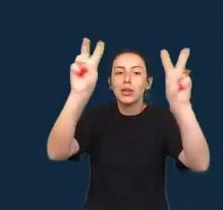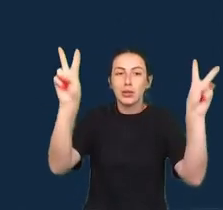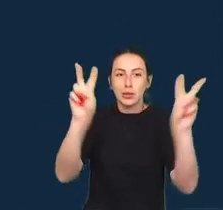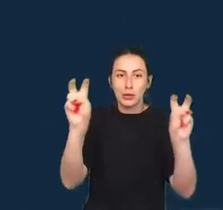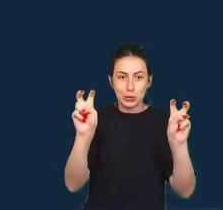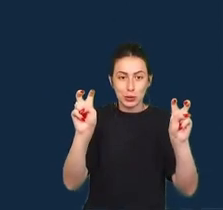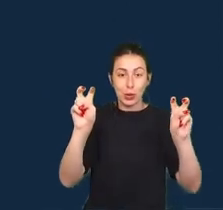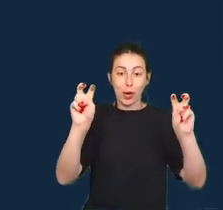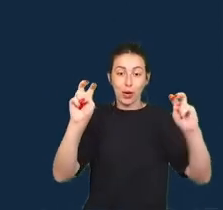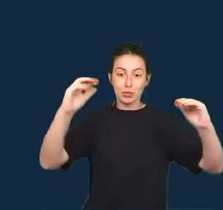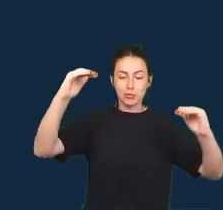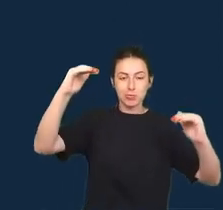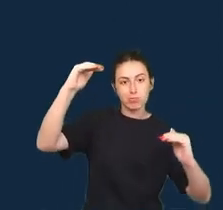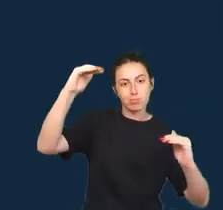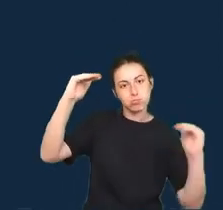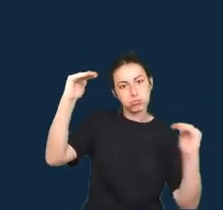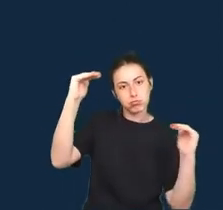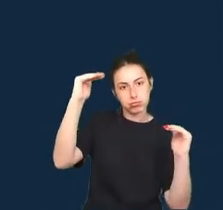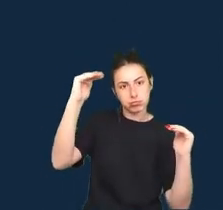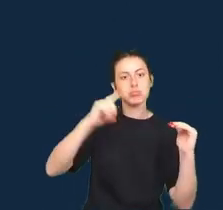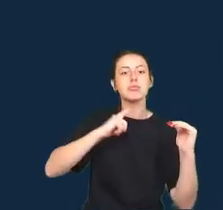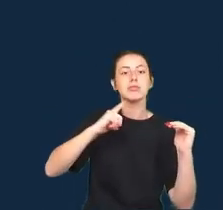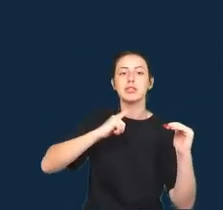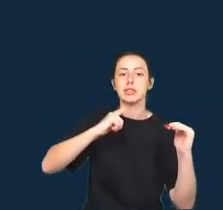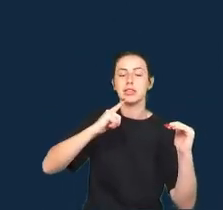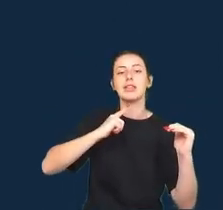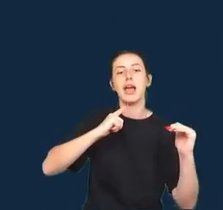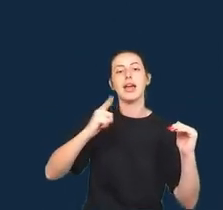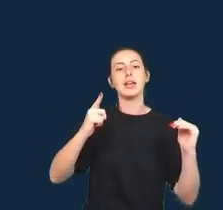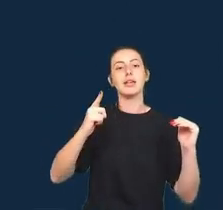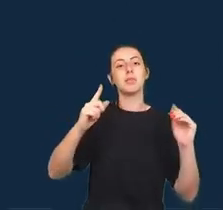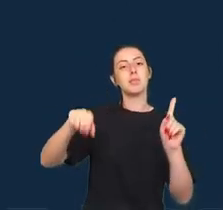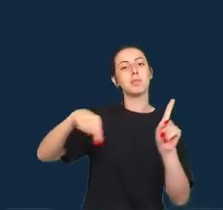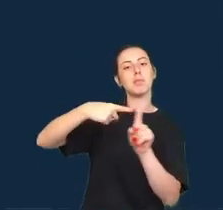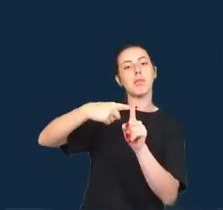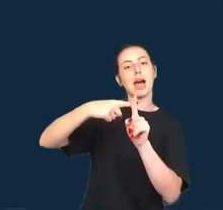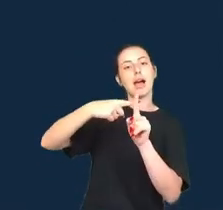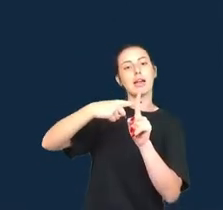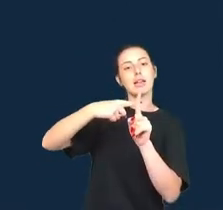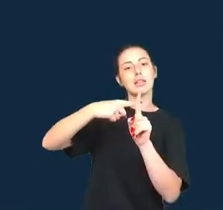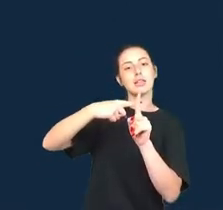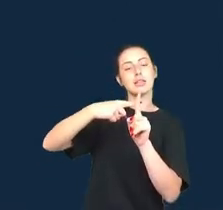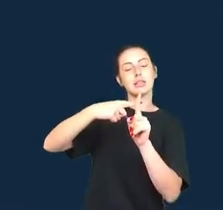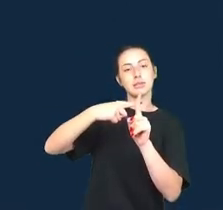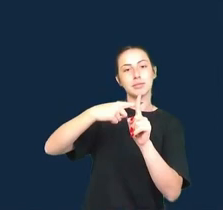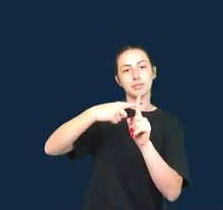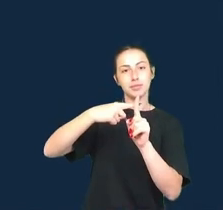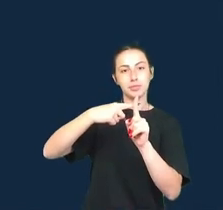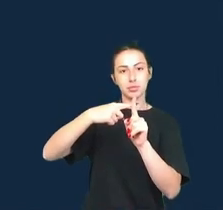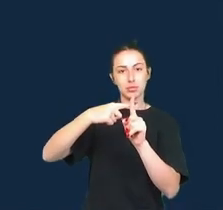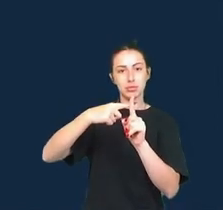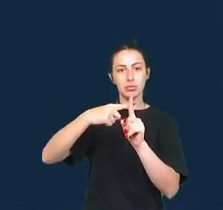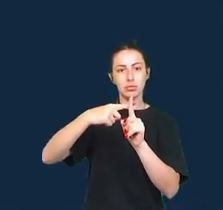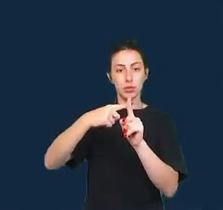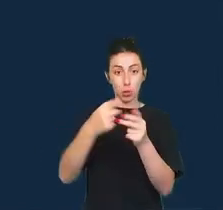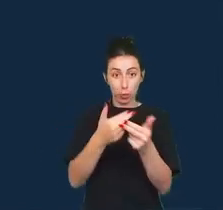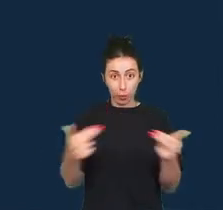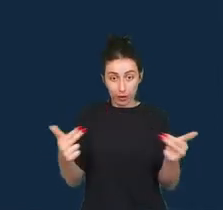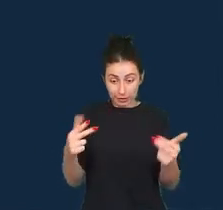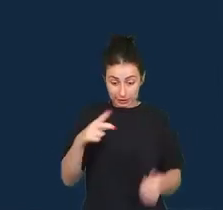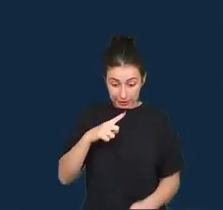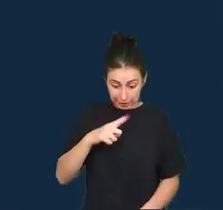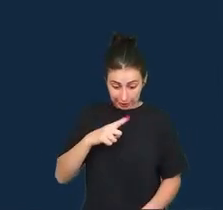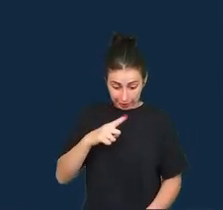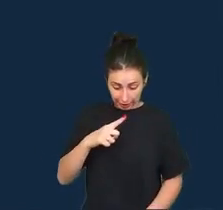desigualdades e aos vieses que existem à medida que trabalhamos